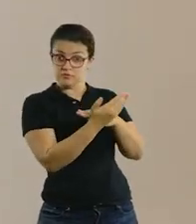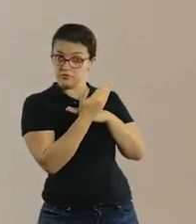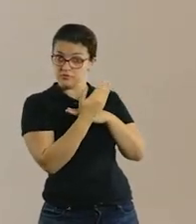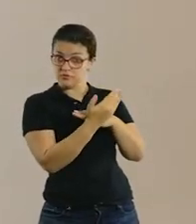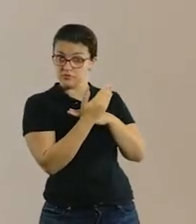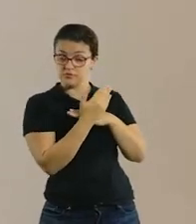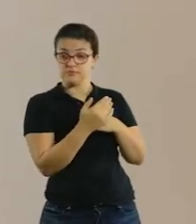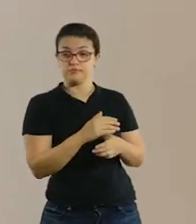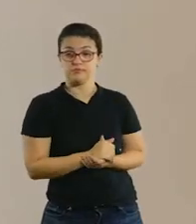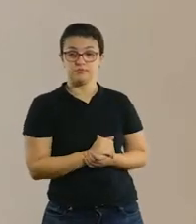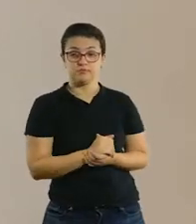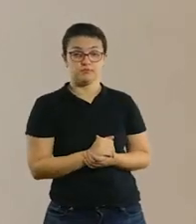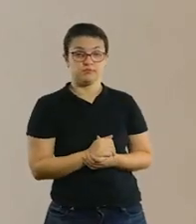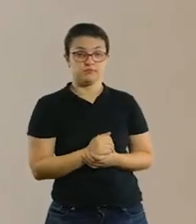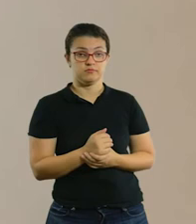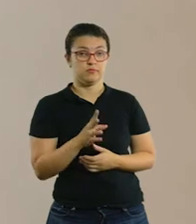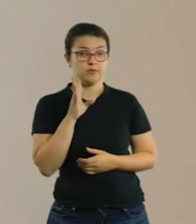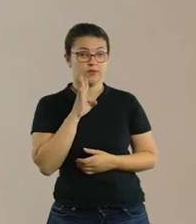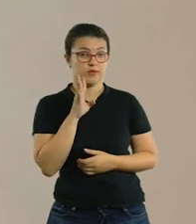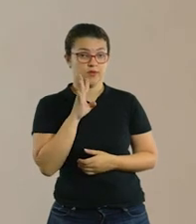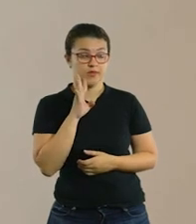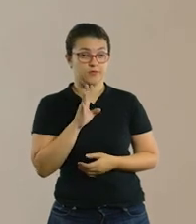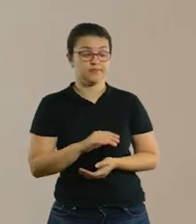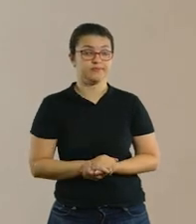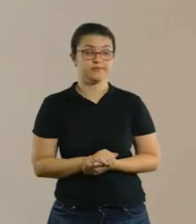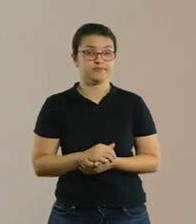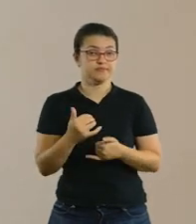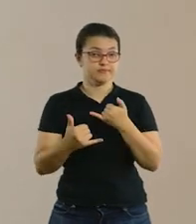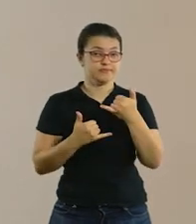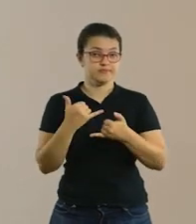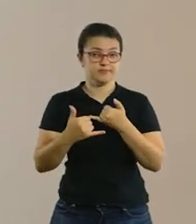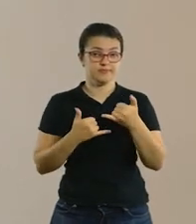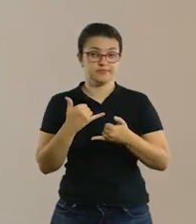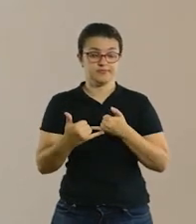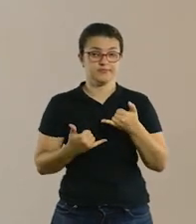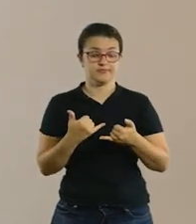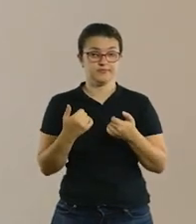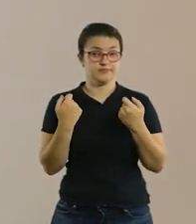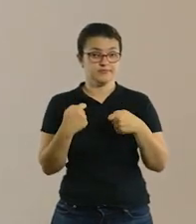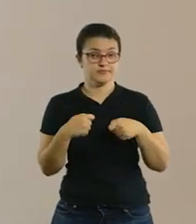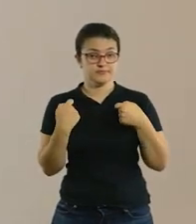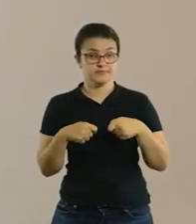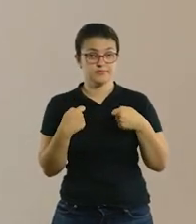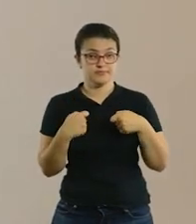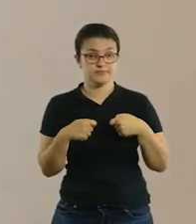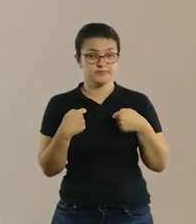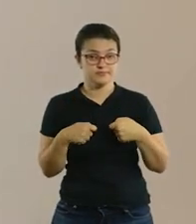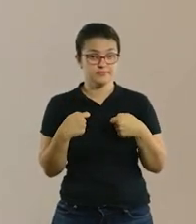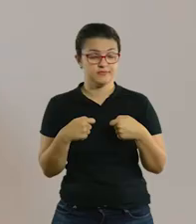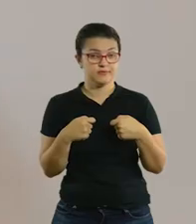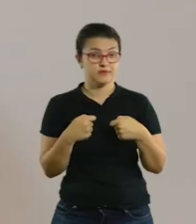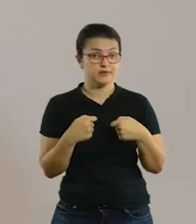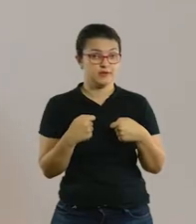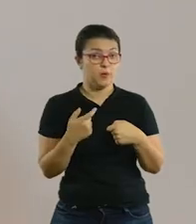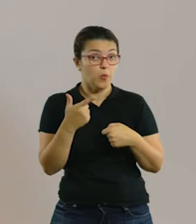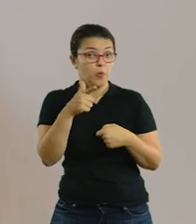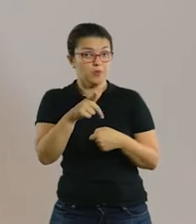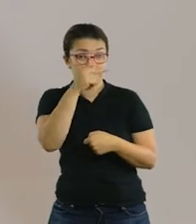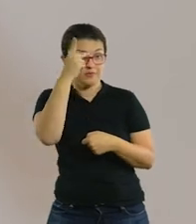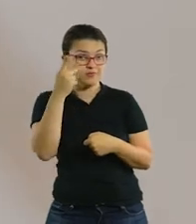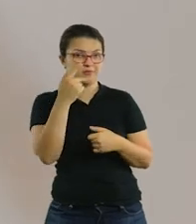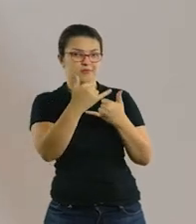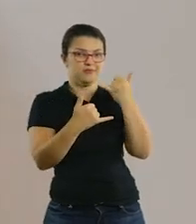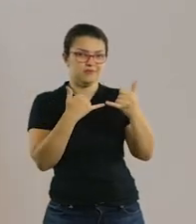E essa brincadeira é legal que a criança não dá para fazer sozinha, tá? Não dá para brincar sozinha, ela vai precisar pelo menos de mais uma pessoa para brincar com ela.